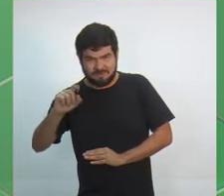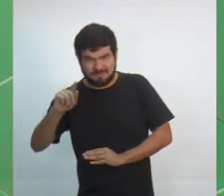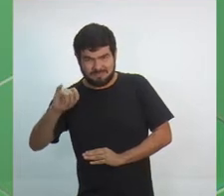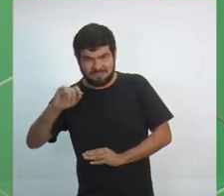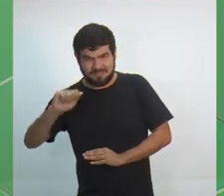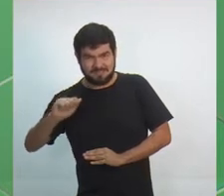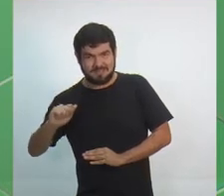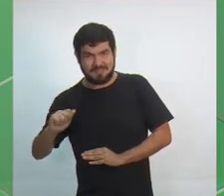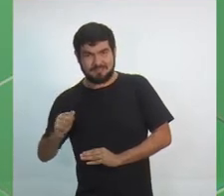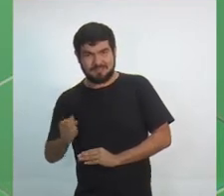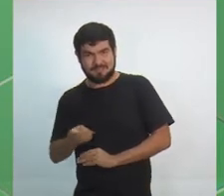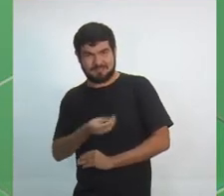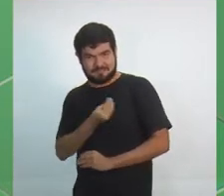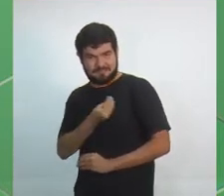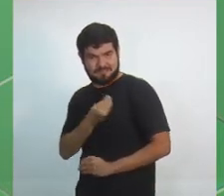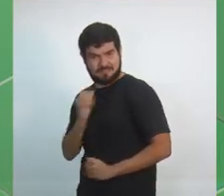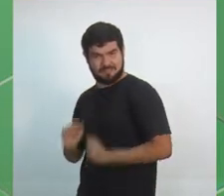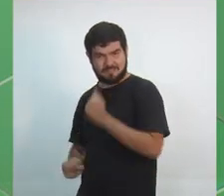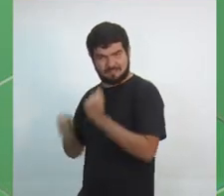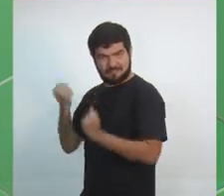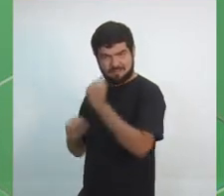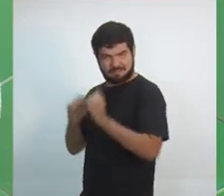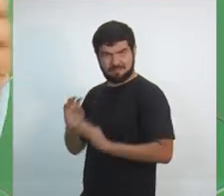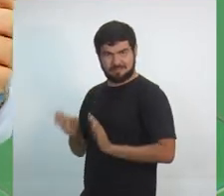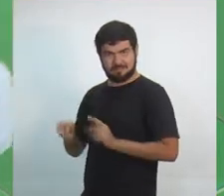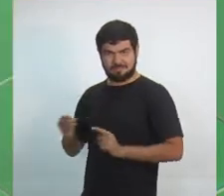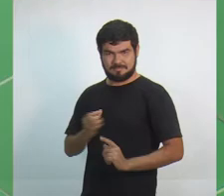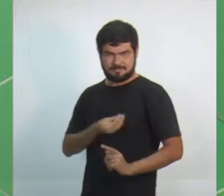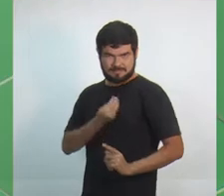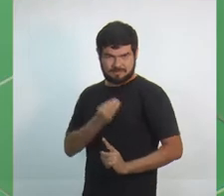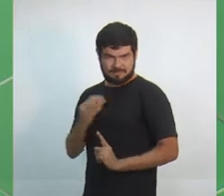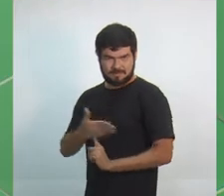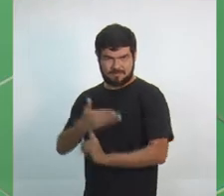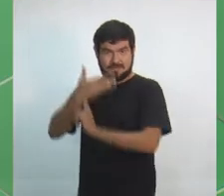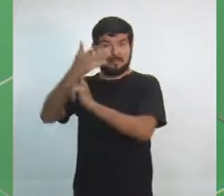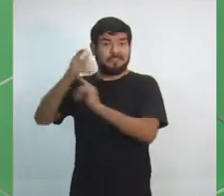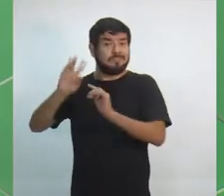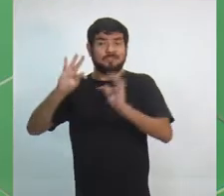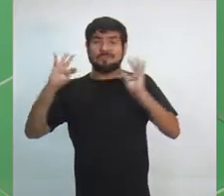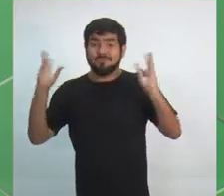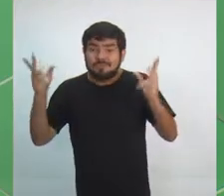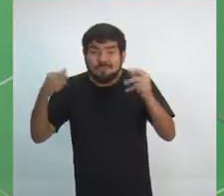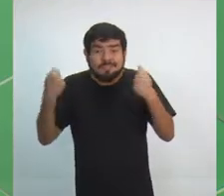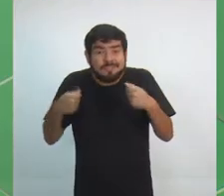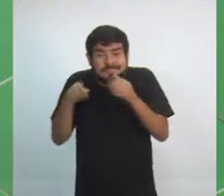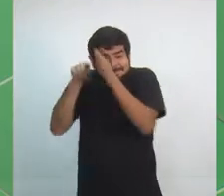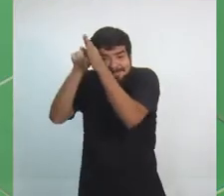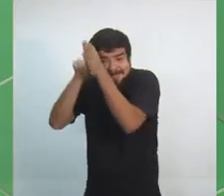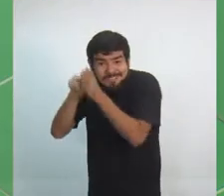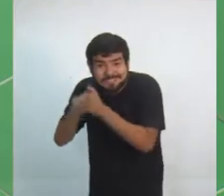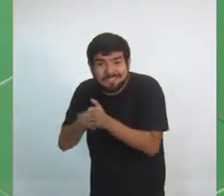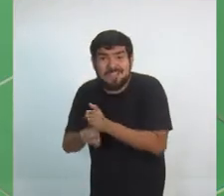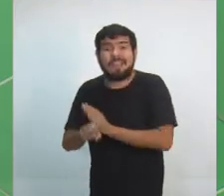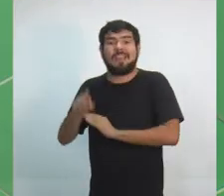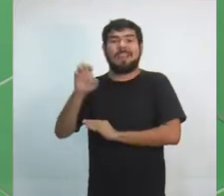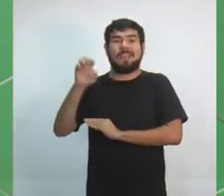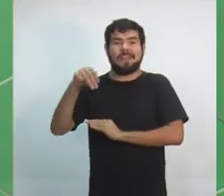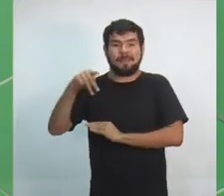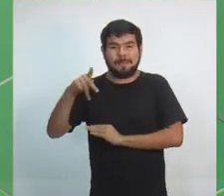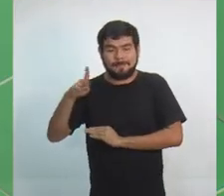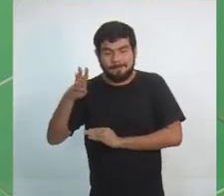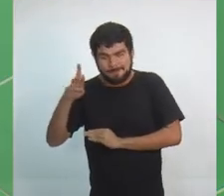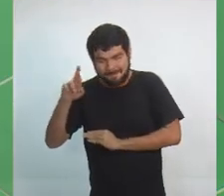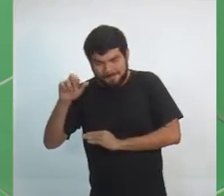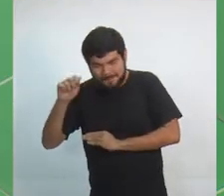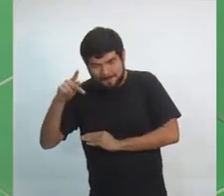do Amazonas, é necessário pesquisar. trazer a Embrapa, trazer o IMPA e principalmente o CBA. Com